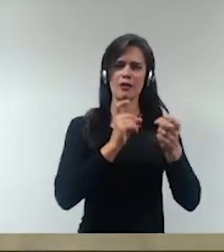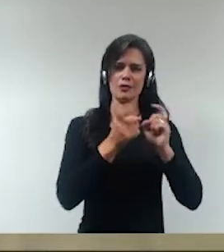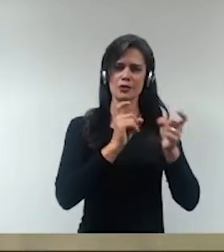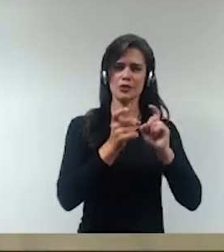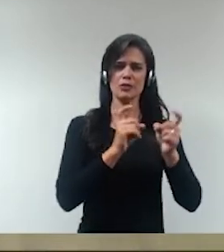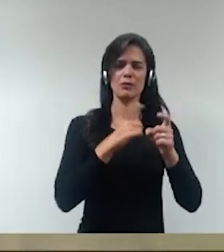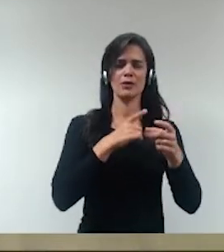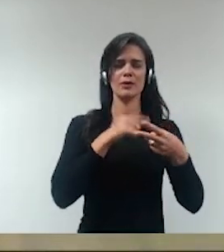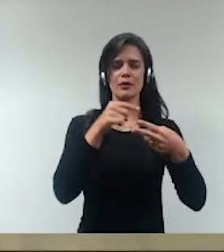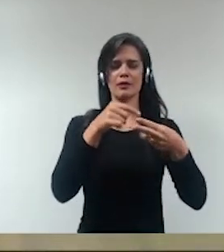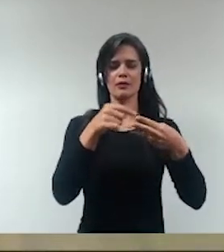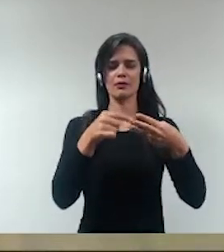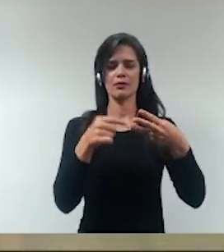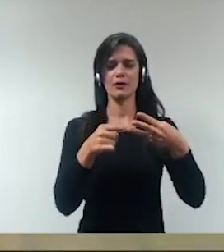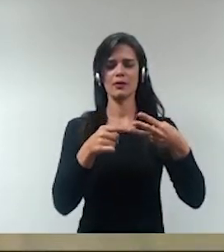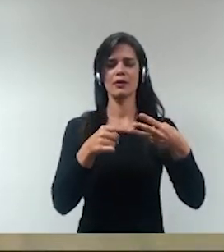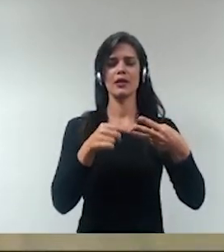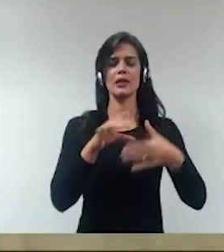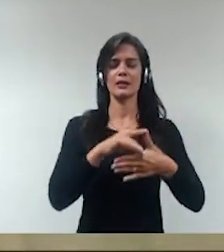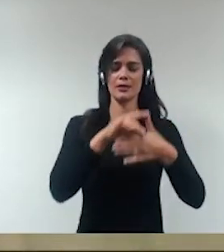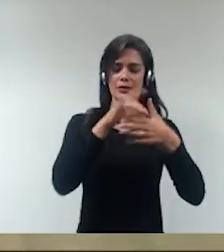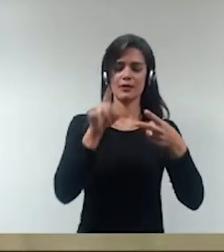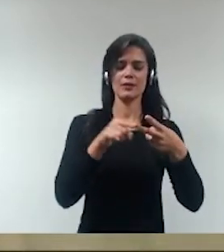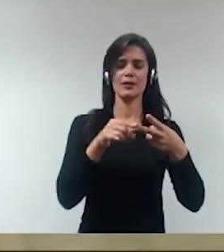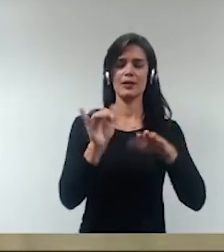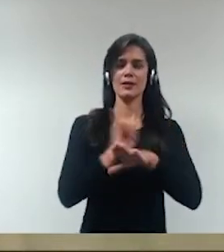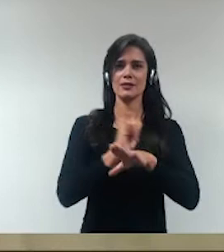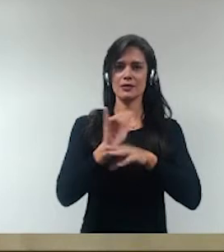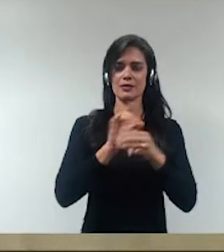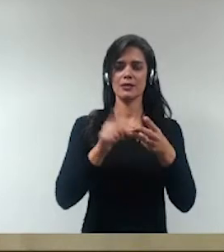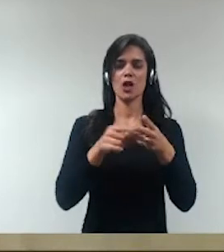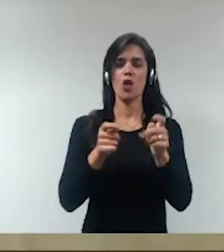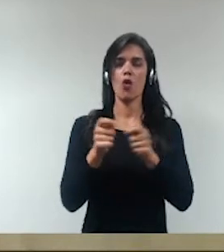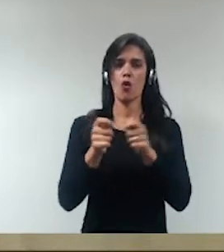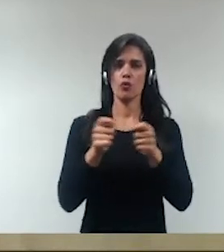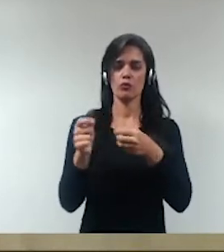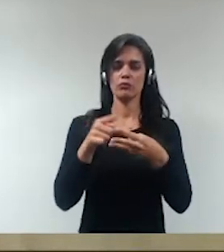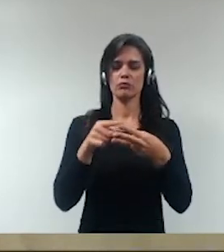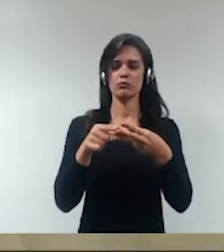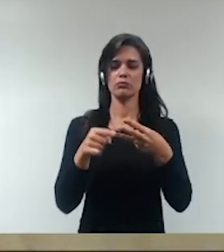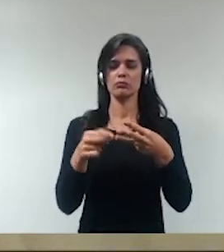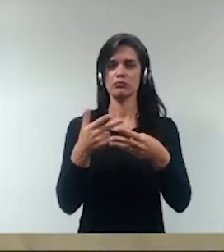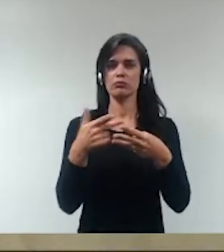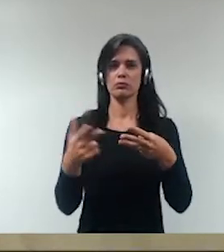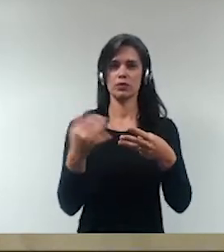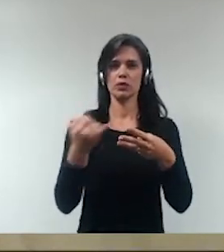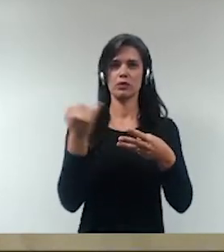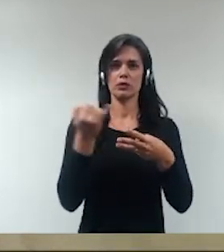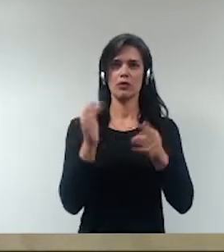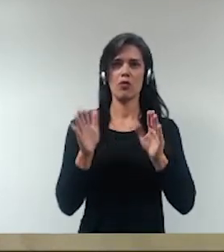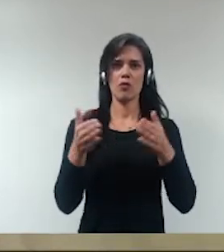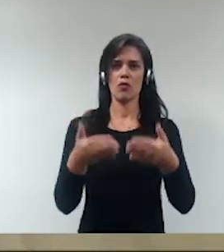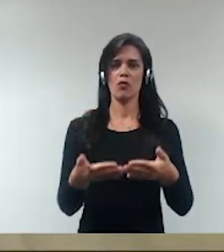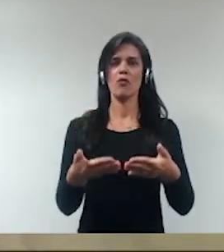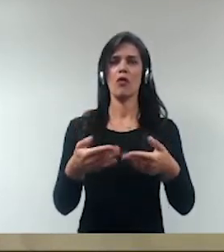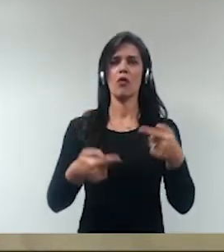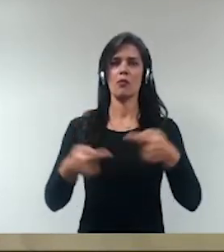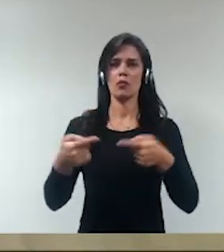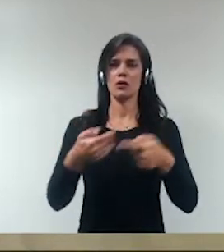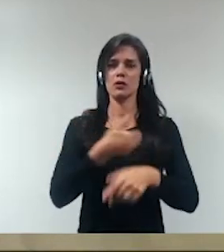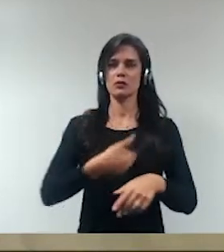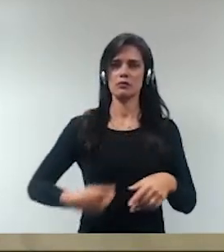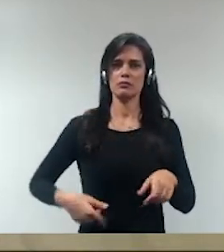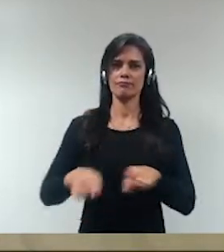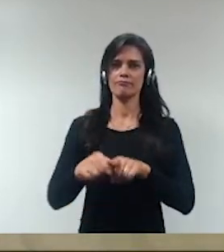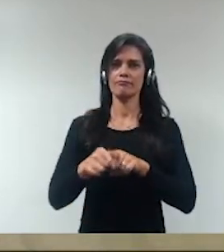três aspectos, liderança, estratégia e controle, né. Isso sempre com foco em políticas públicas e a prestação